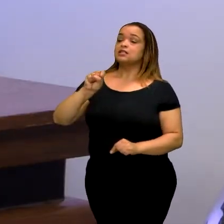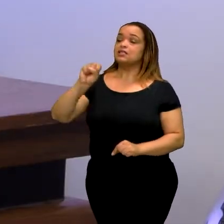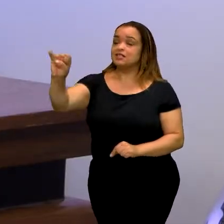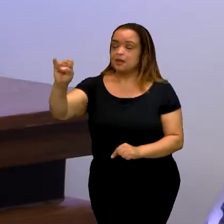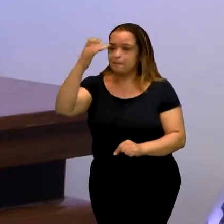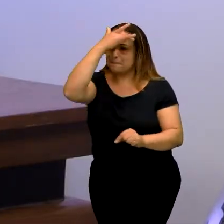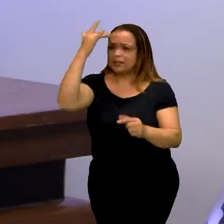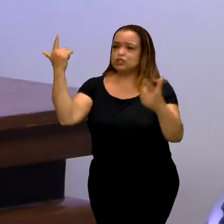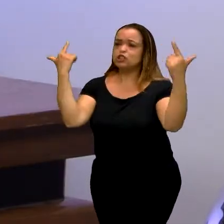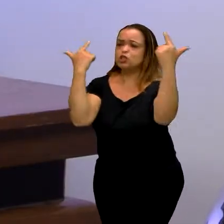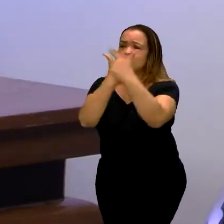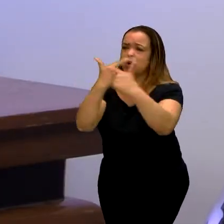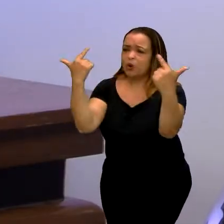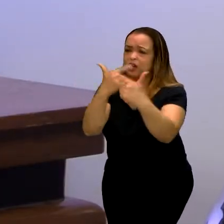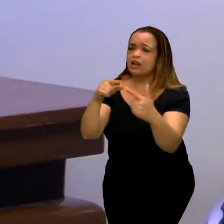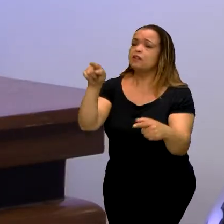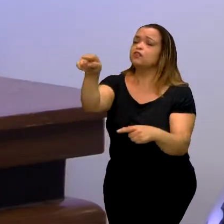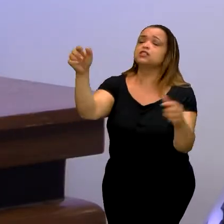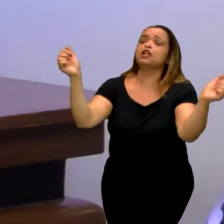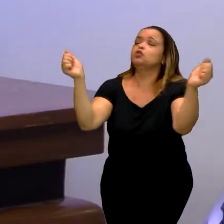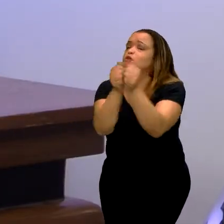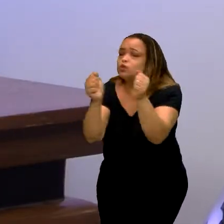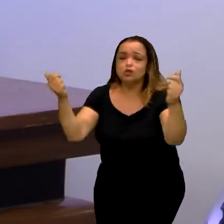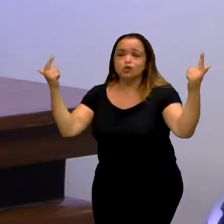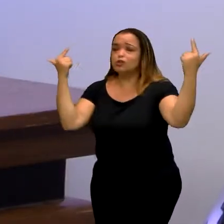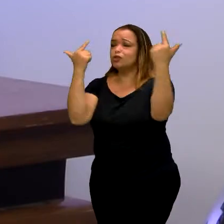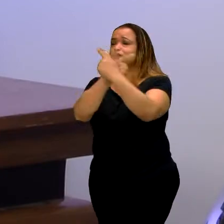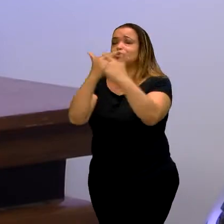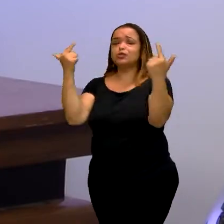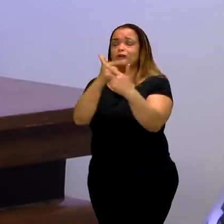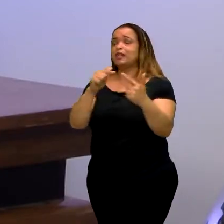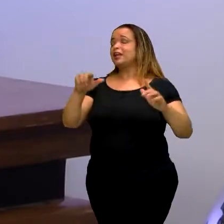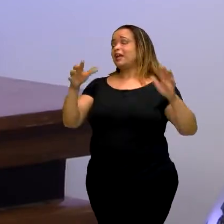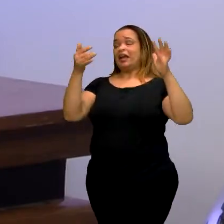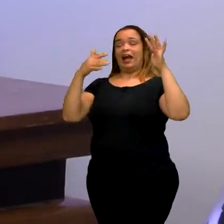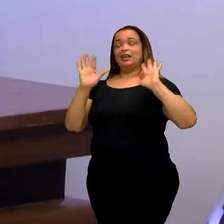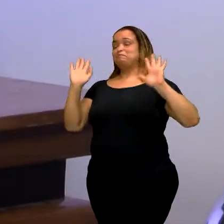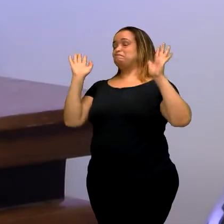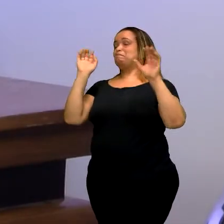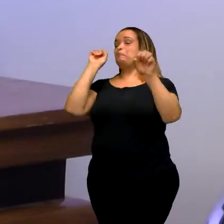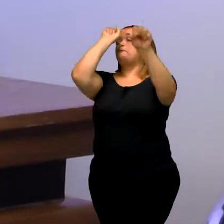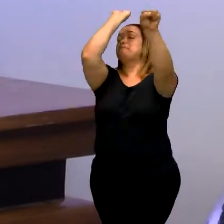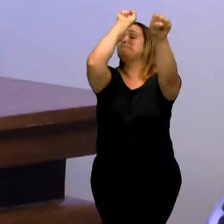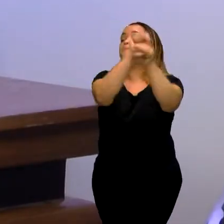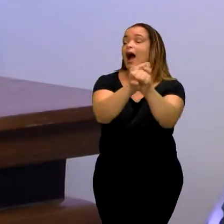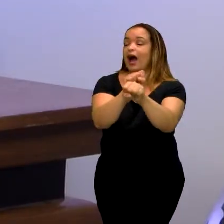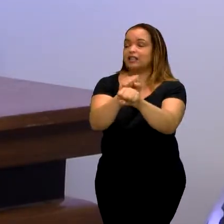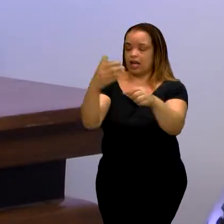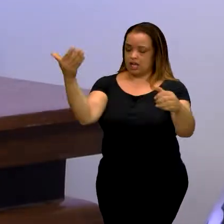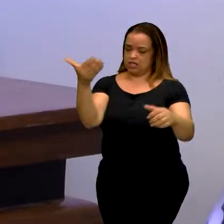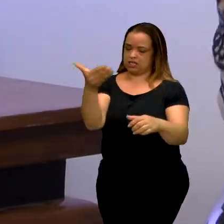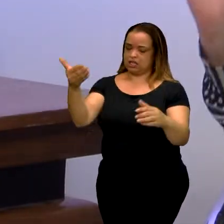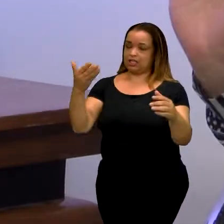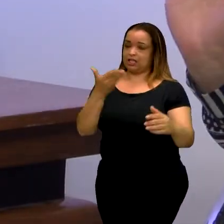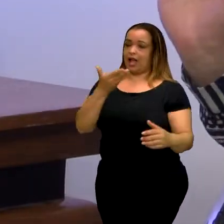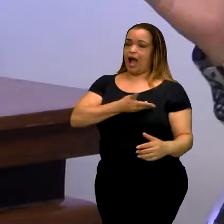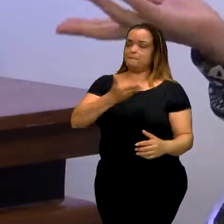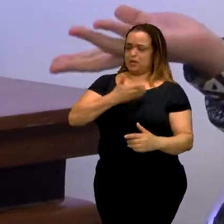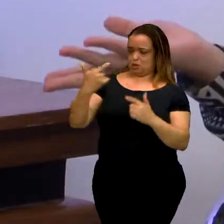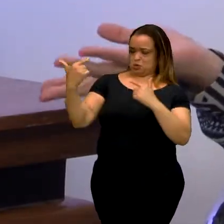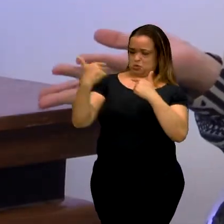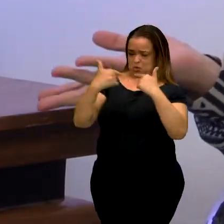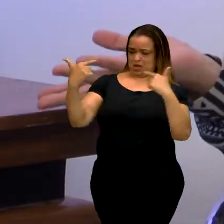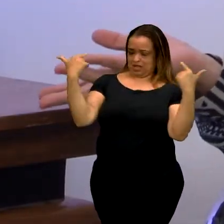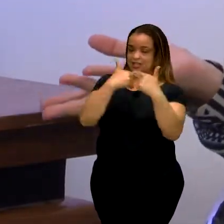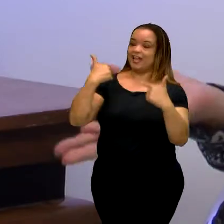estão rindo de você, derrisada junto, desistem. Eles desistem. Eles riam de mim, eu ria junto e desistiam. Acabava